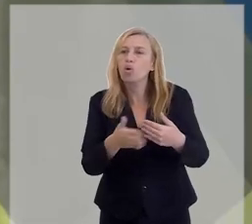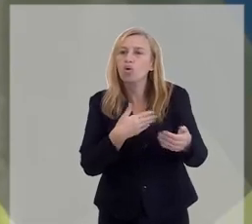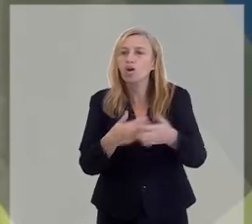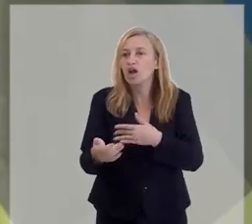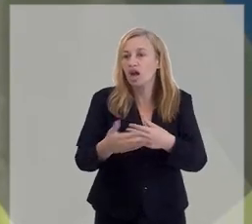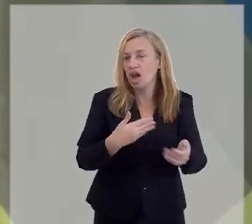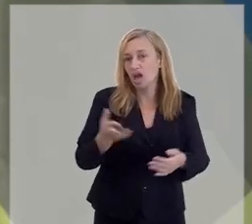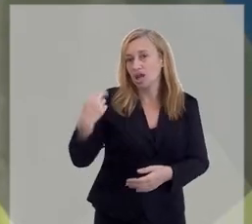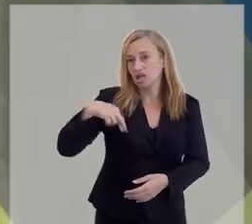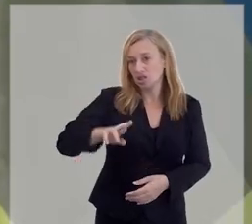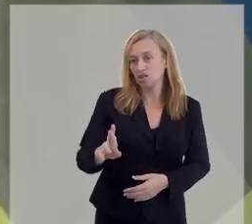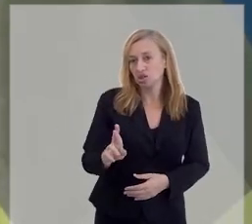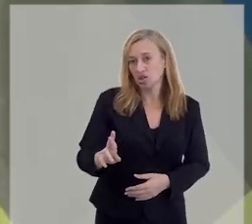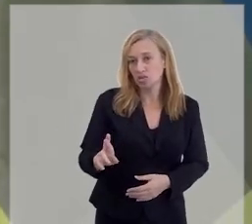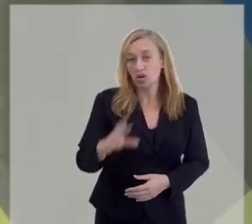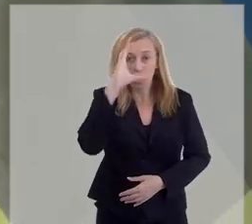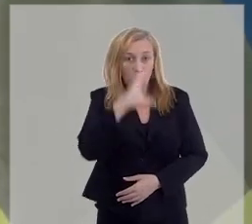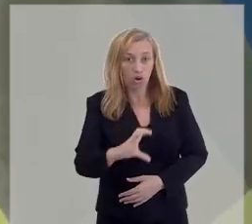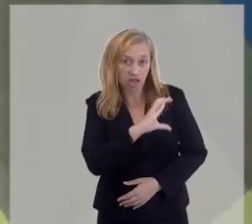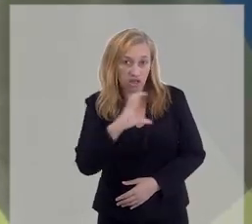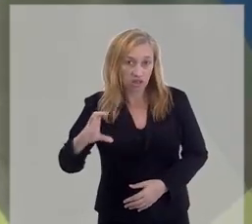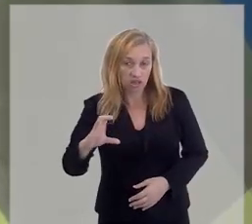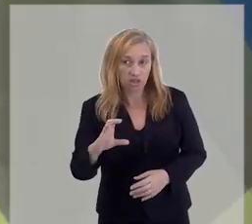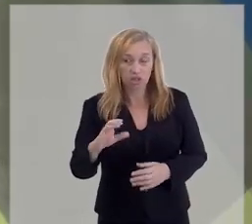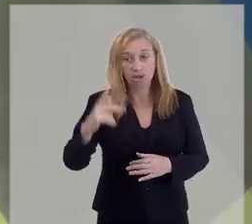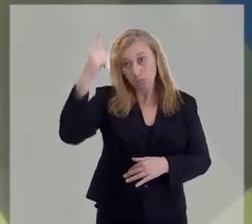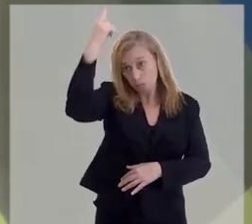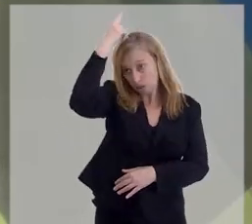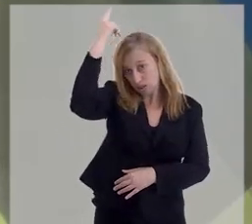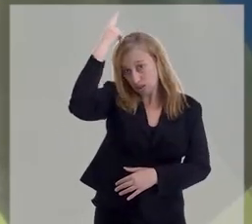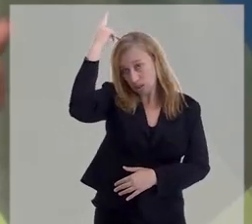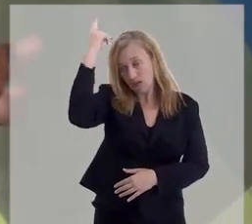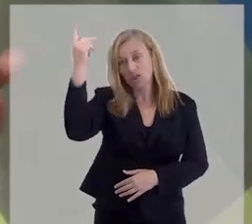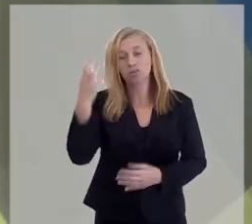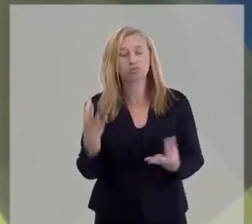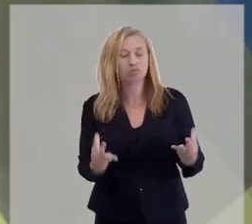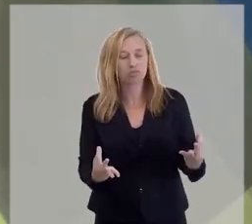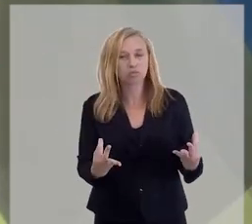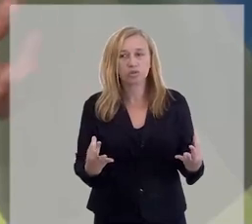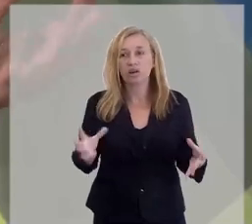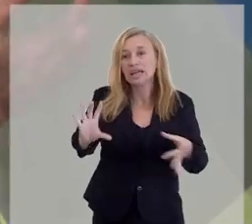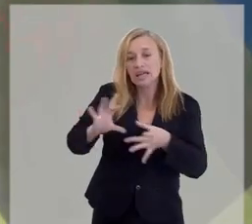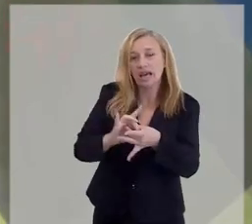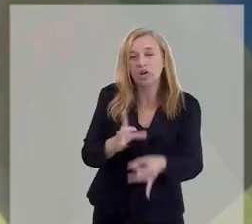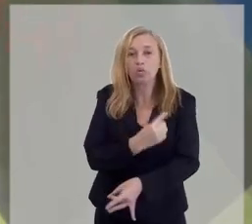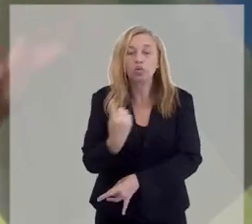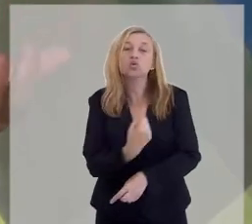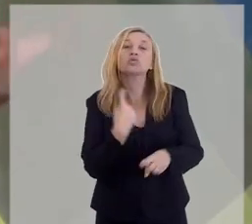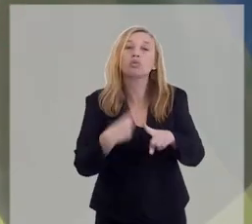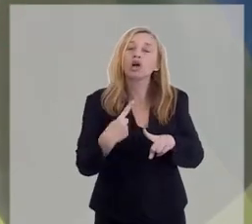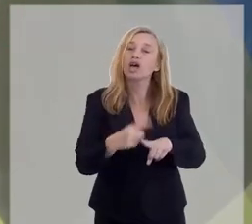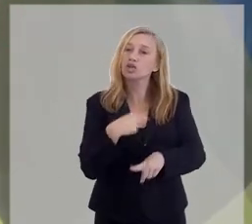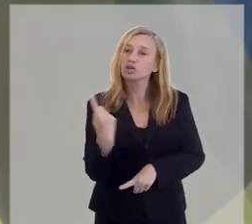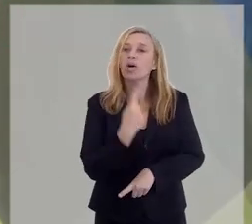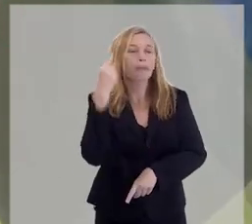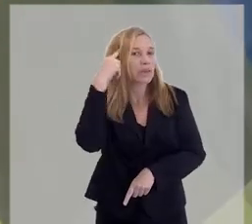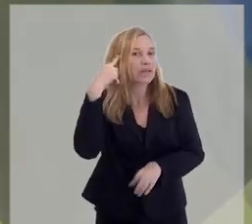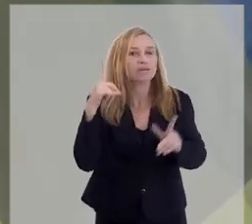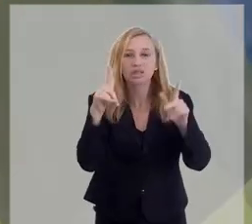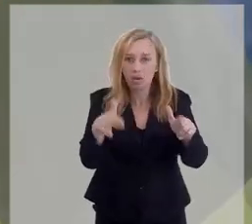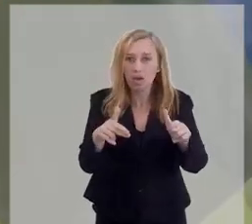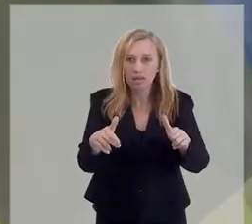toda ou qualquer religião que seja espiritualista, catolicismo, protestantismo, budismo, vai interagir conosco porque